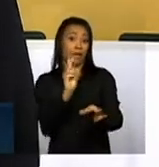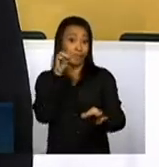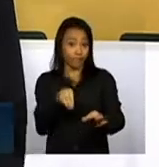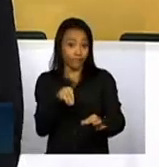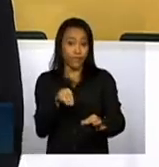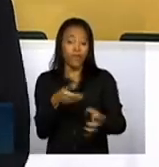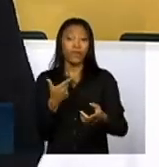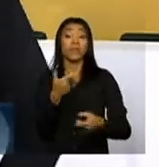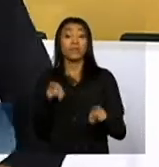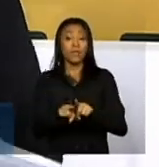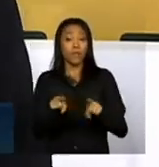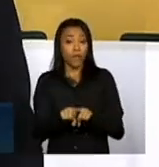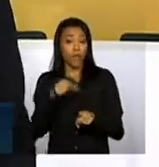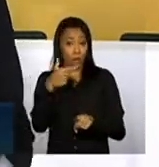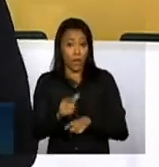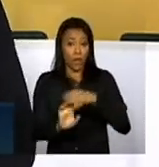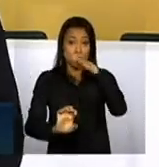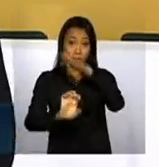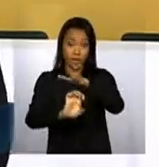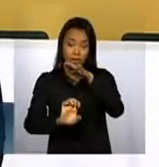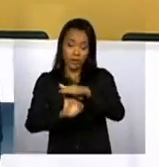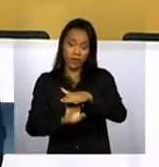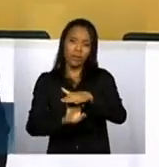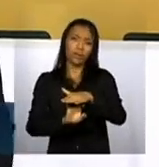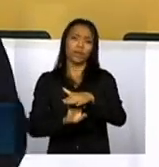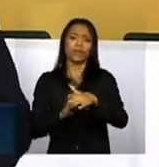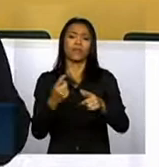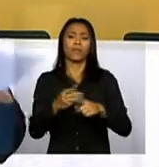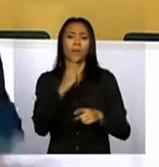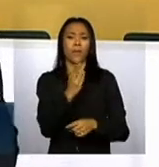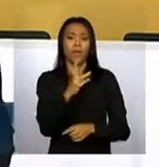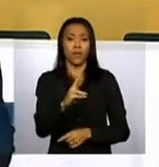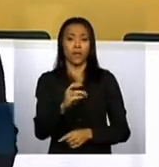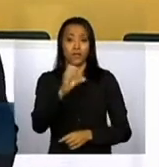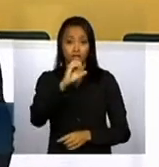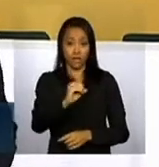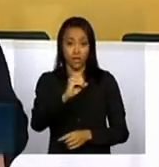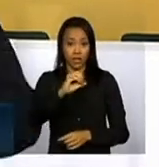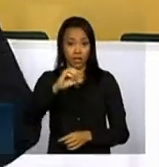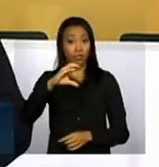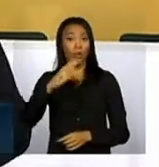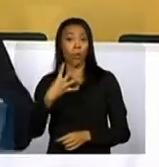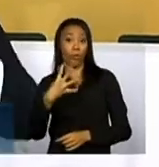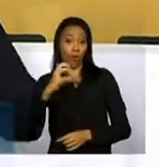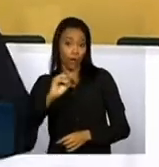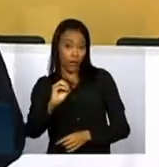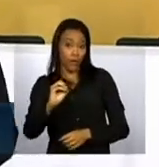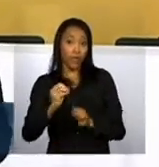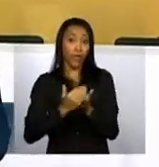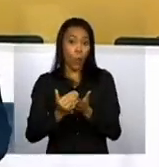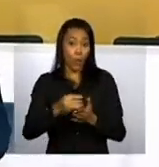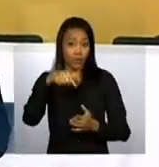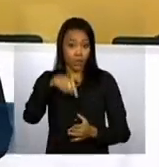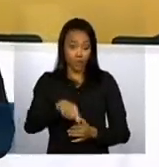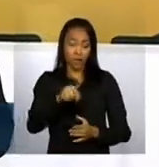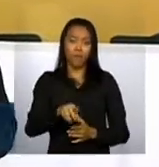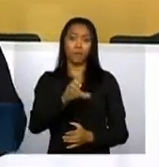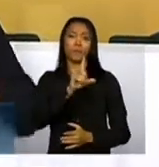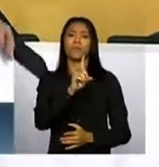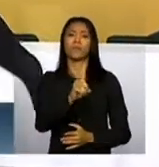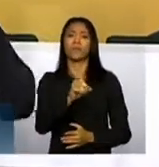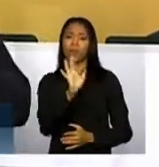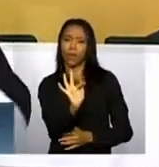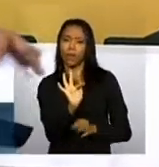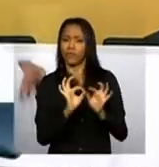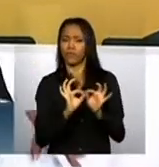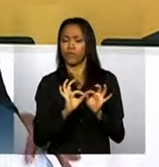empresa que arrematou o trecho da BR-040, que começa aí no Distrito Federal e passa